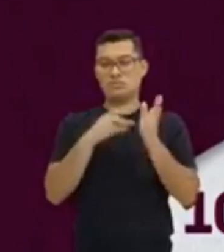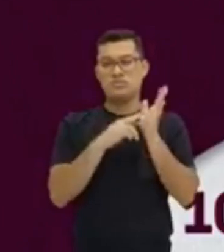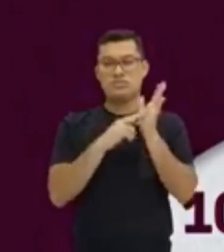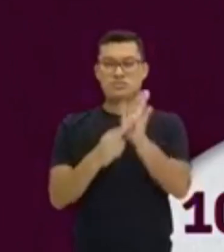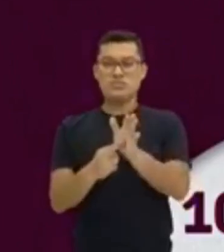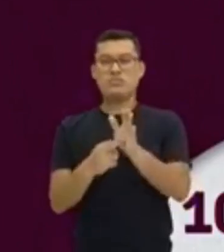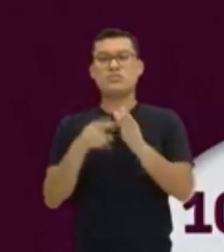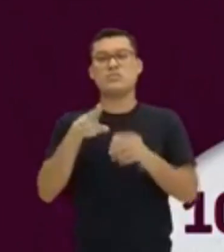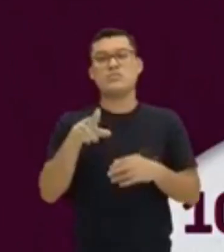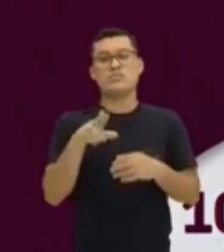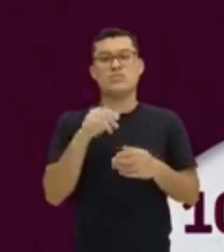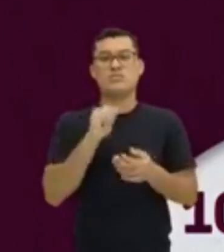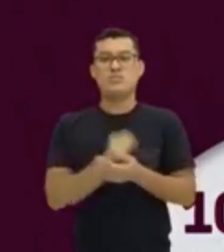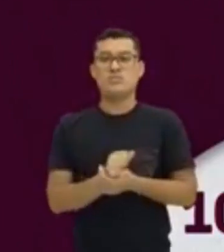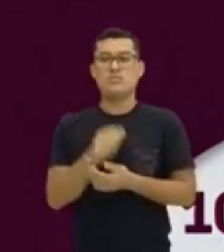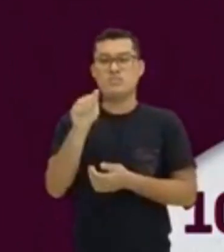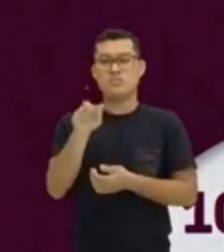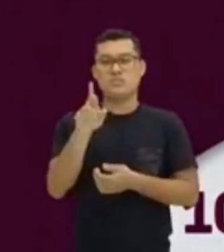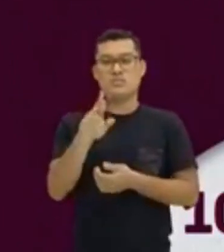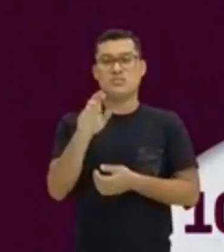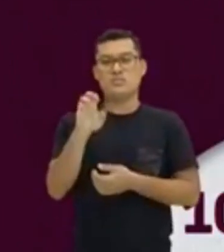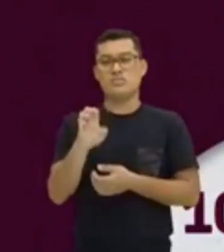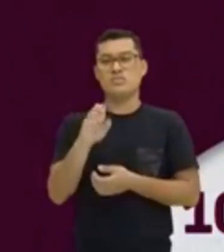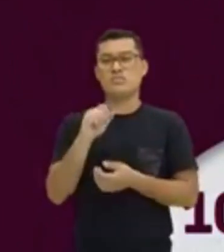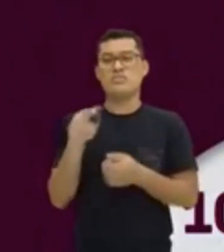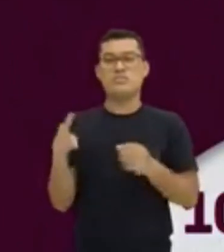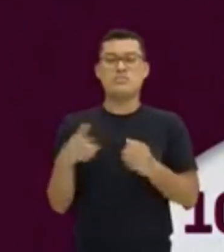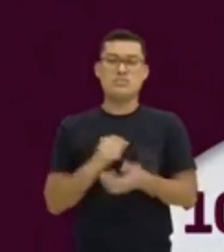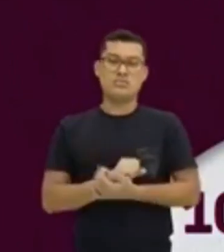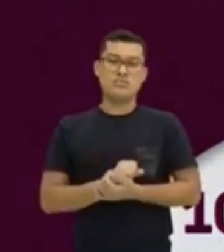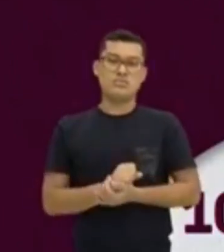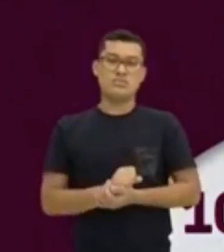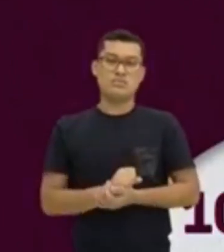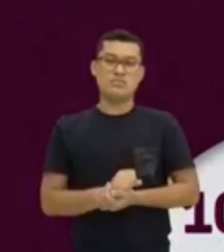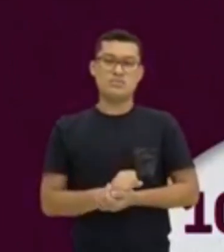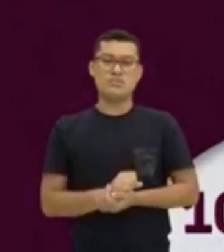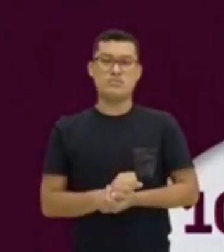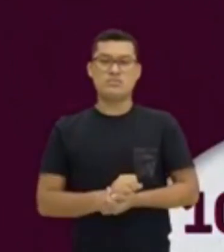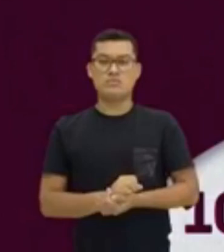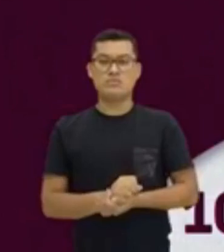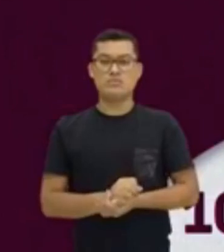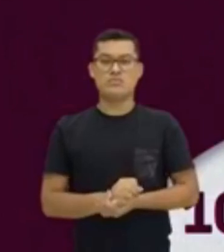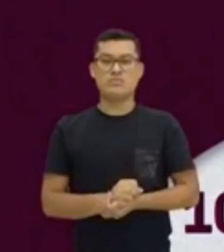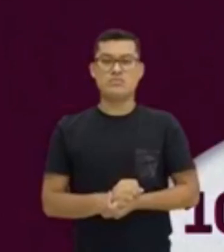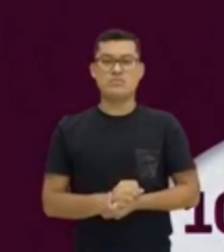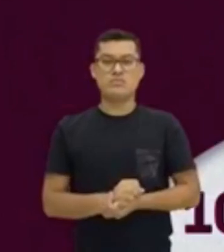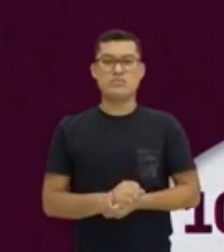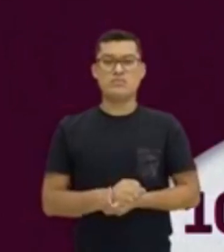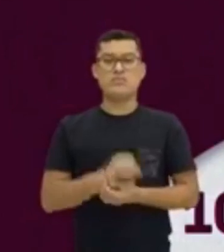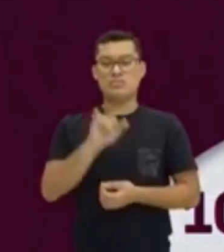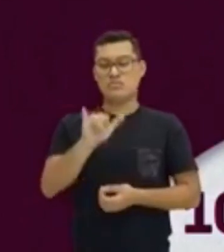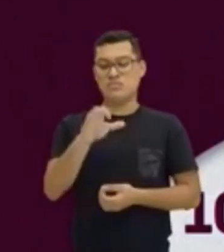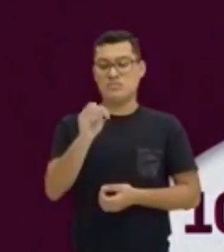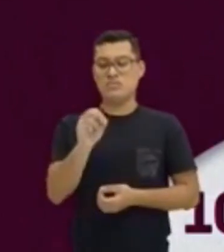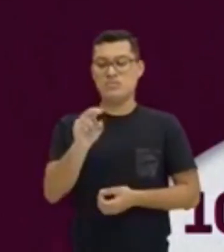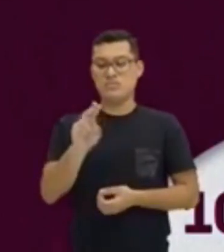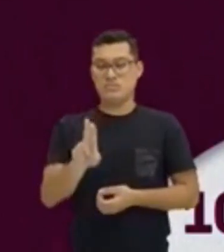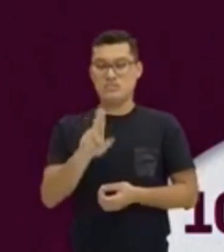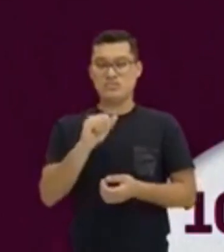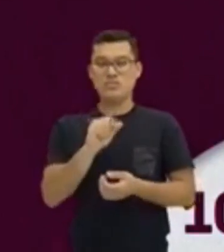é igual. We are. Olha o verbo aqui aplicado. We are. You, que representa